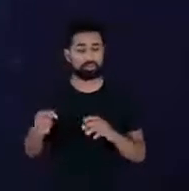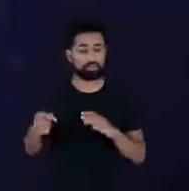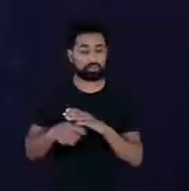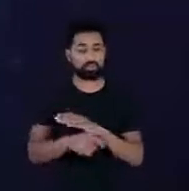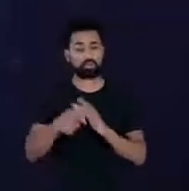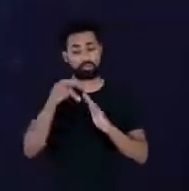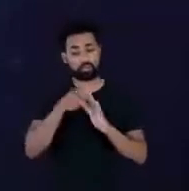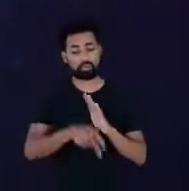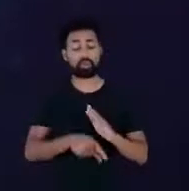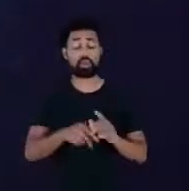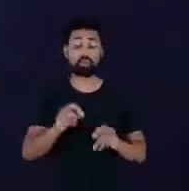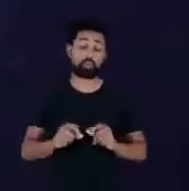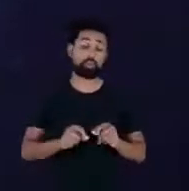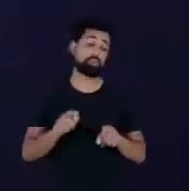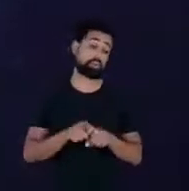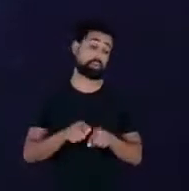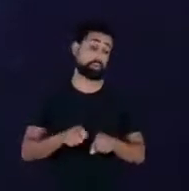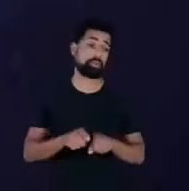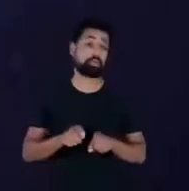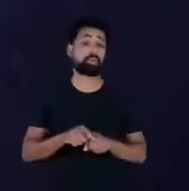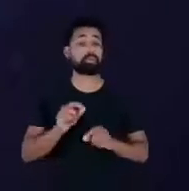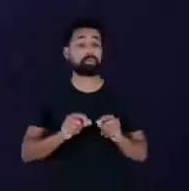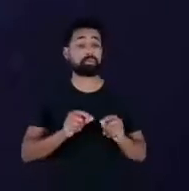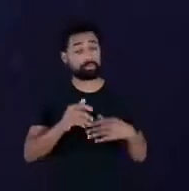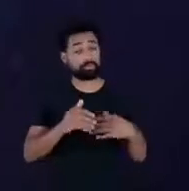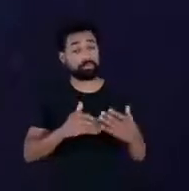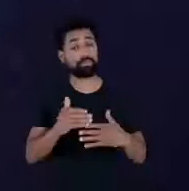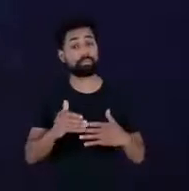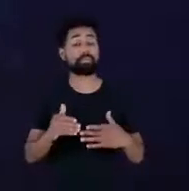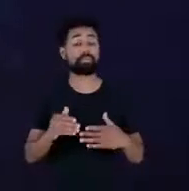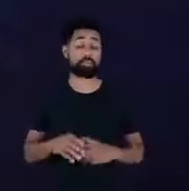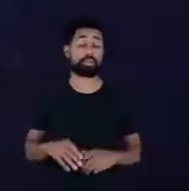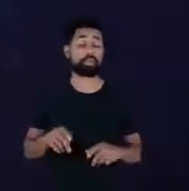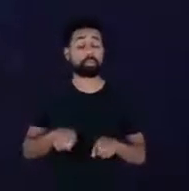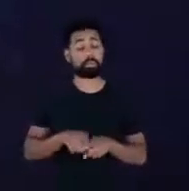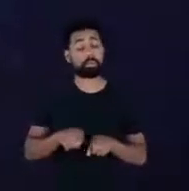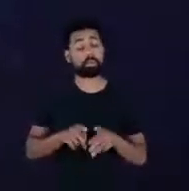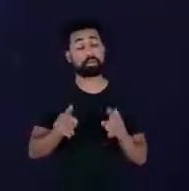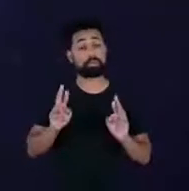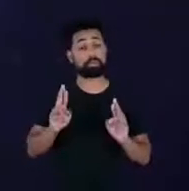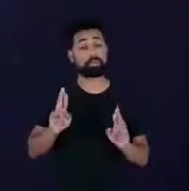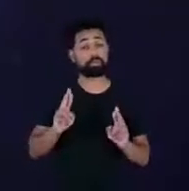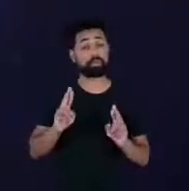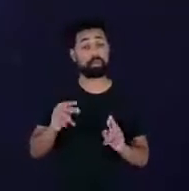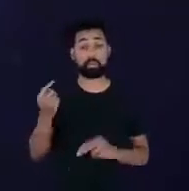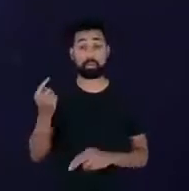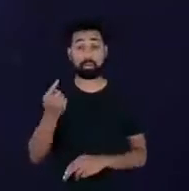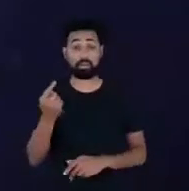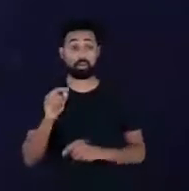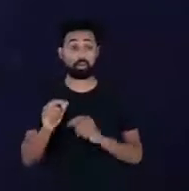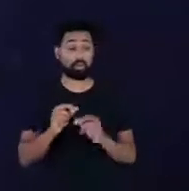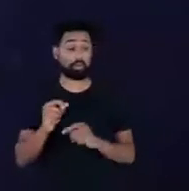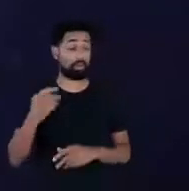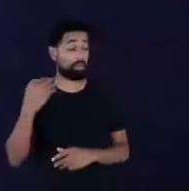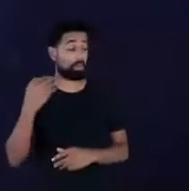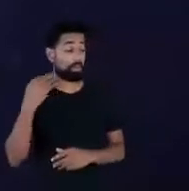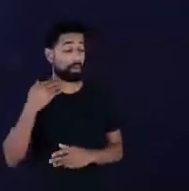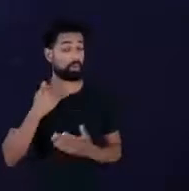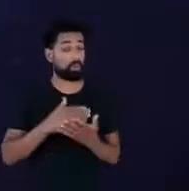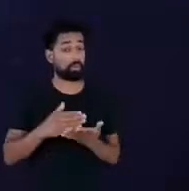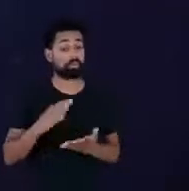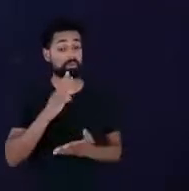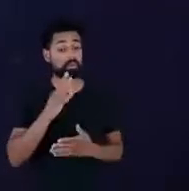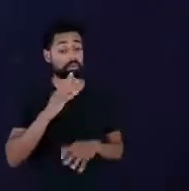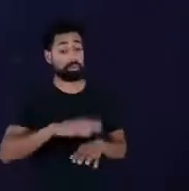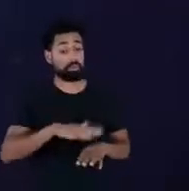e com isso operacionalizando isso rodando a expectativa é de que primeiro os bancos passem a conhecer muito melhor os